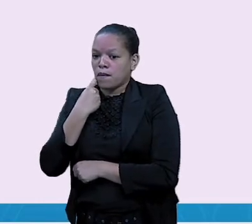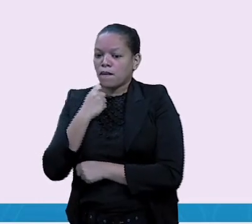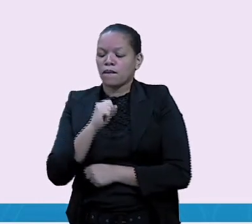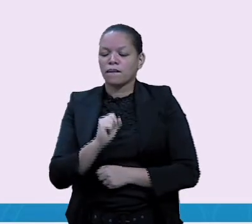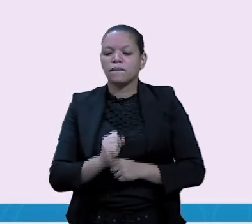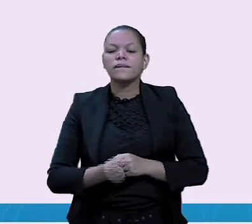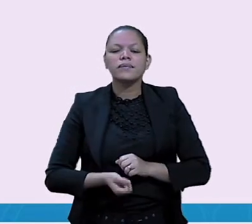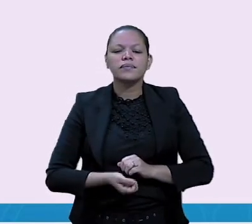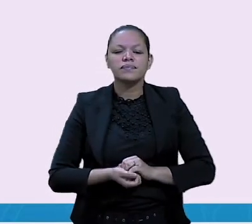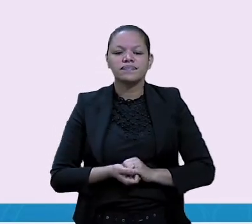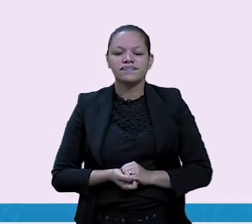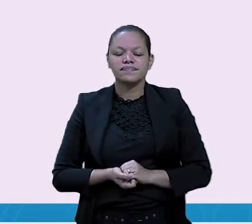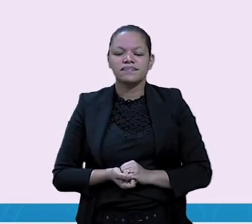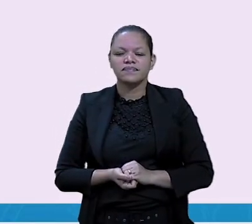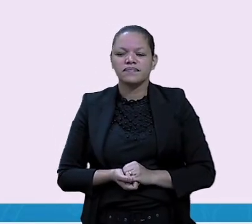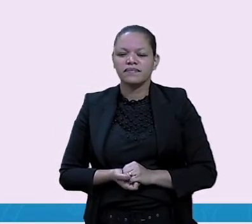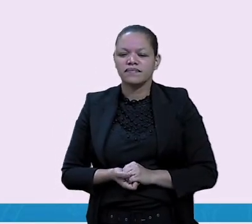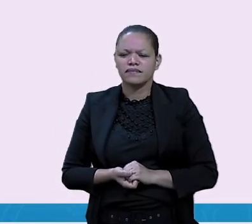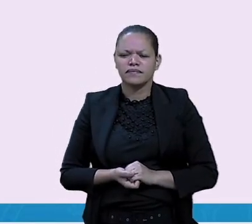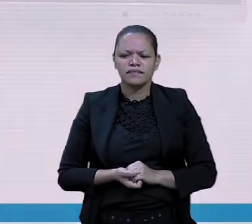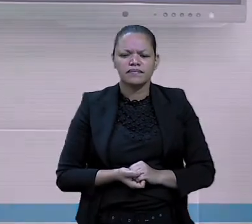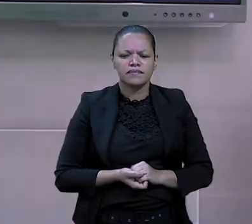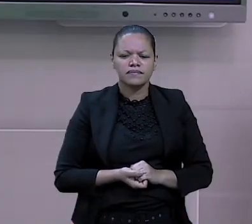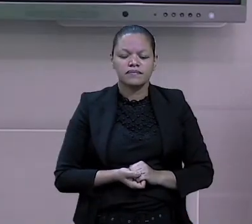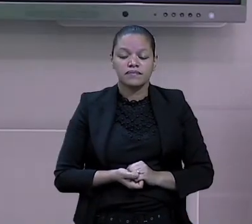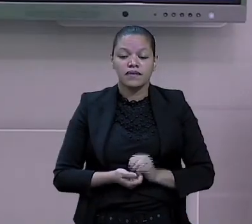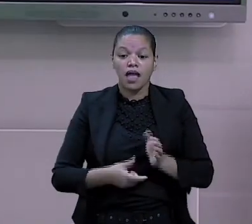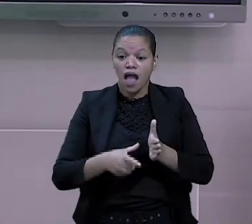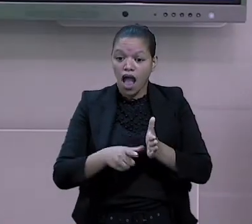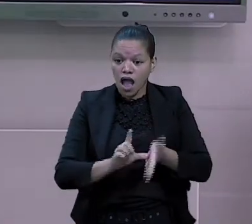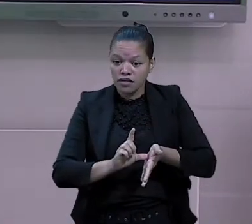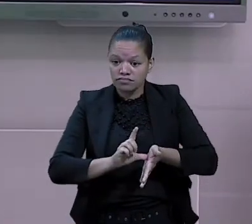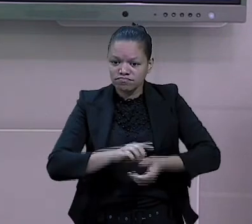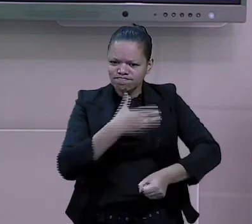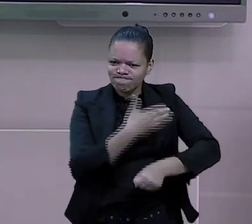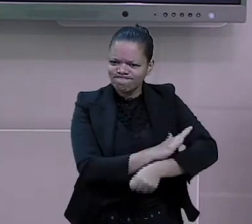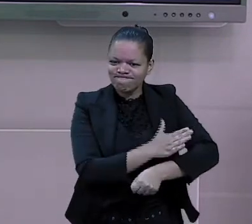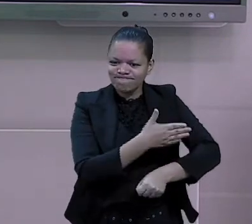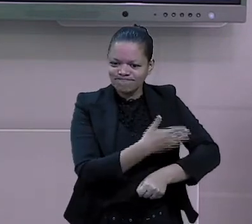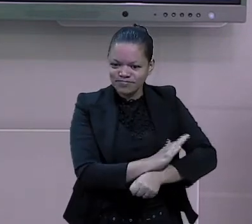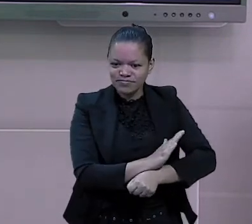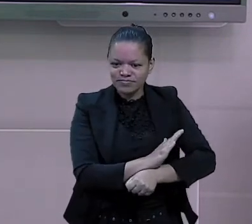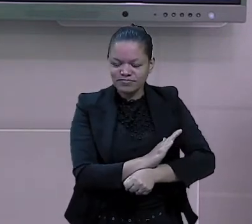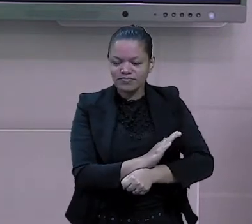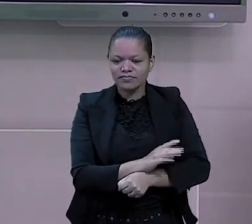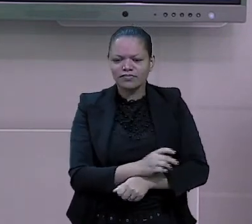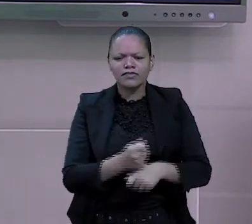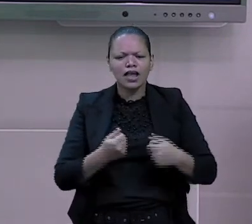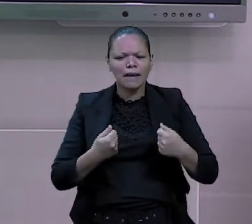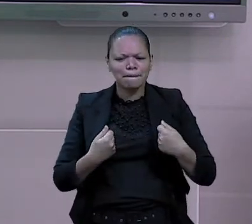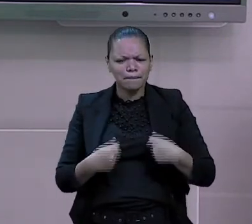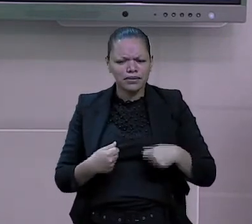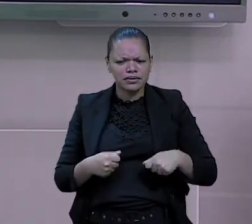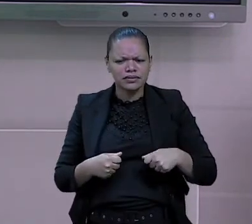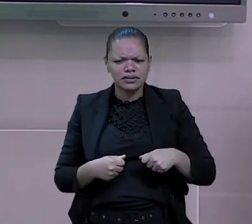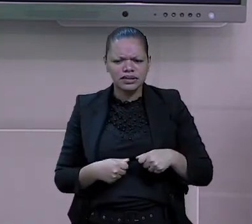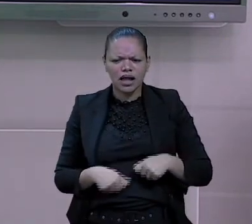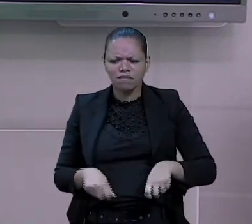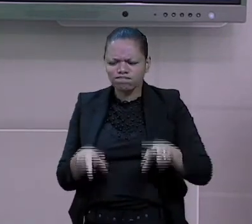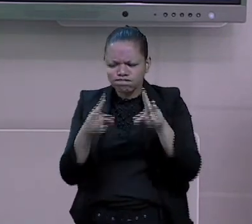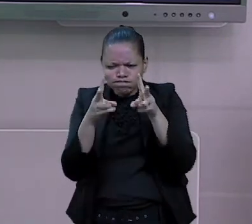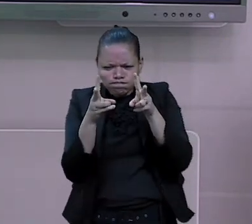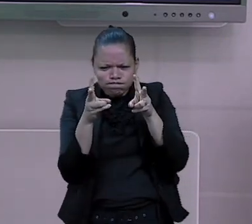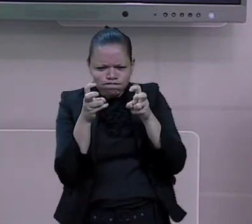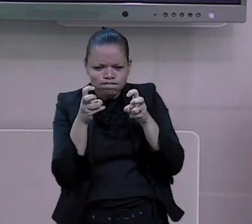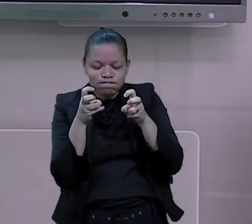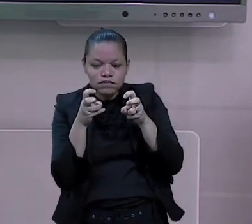Peixão. Bom, antes da gente praticar, eu quero chamar a atenção aqui pra vocês sobre o grau diminutivo. Pra